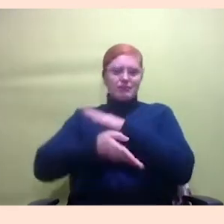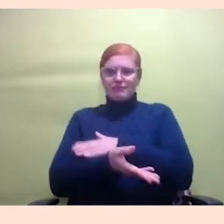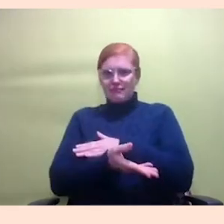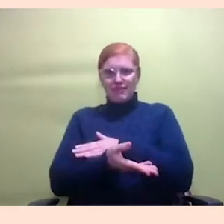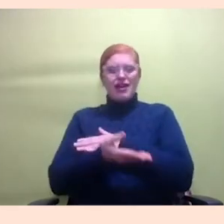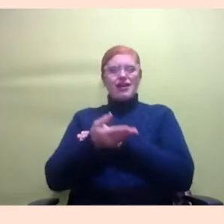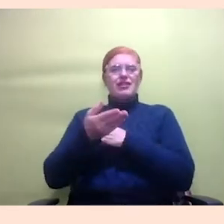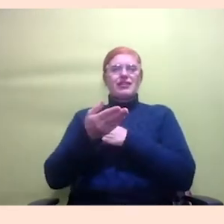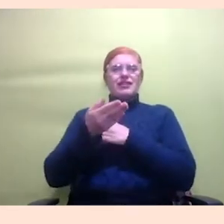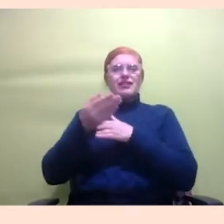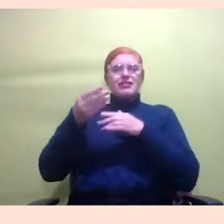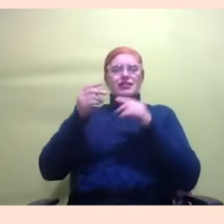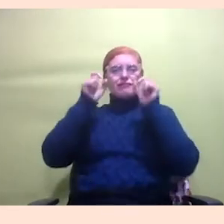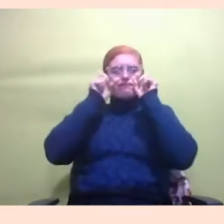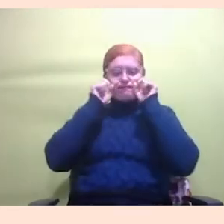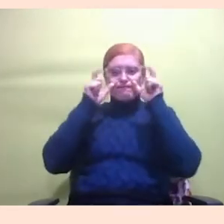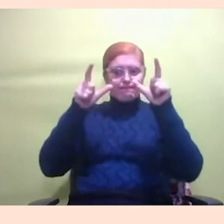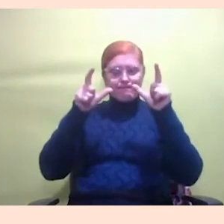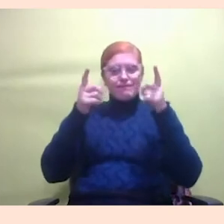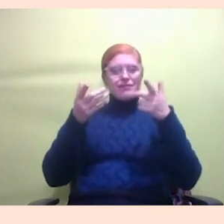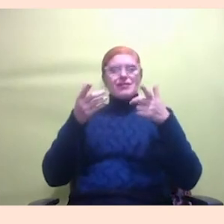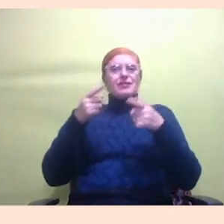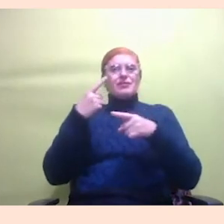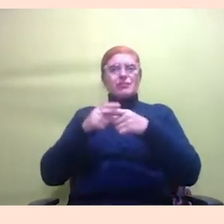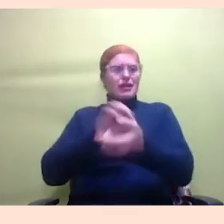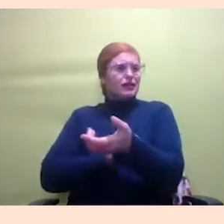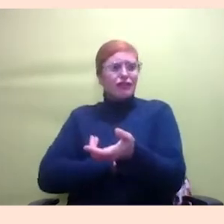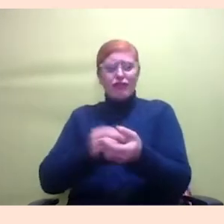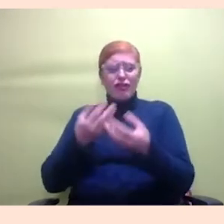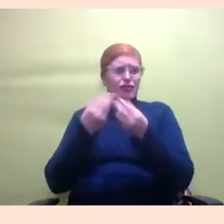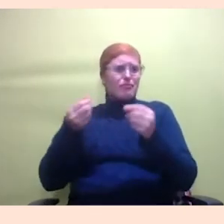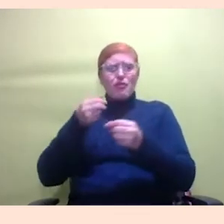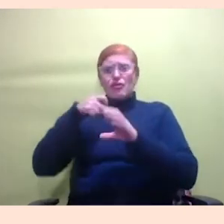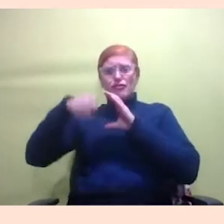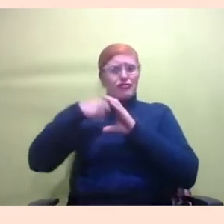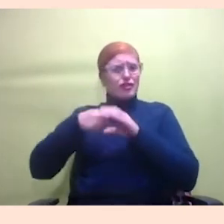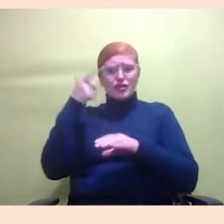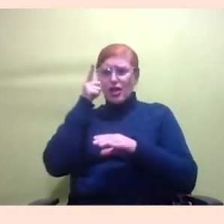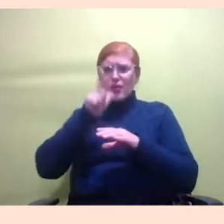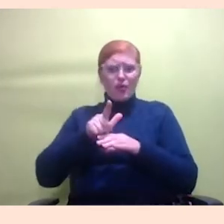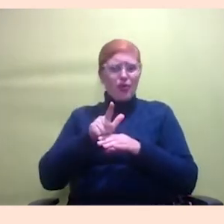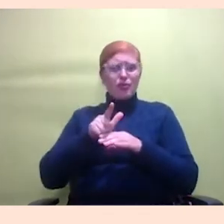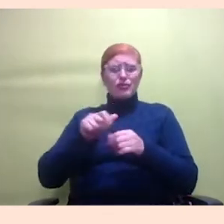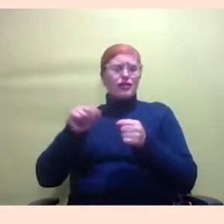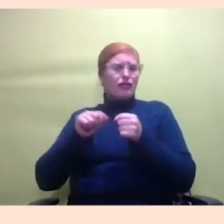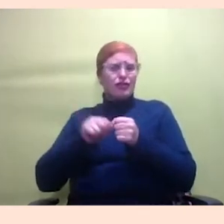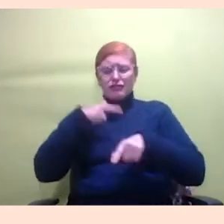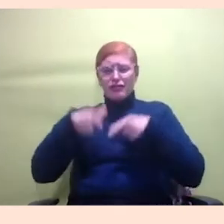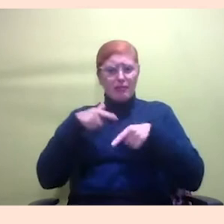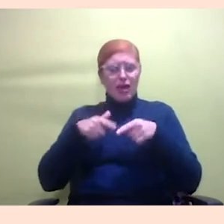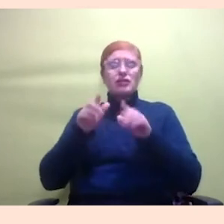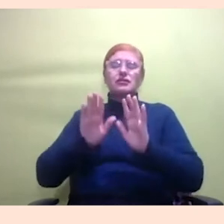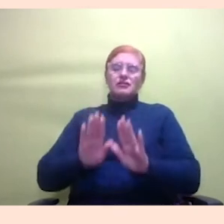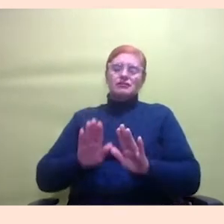aí fica nervosa porque são muitos vídeos e aí não consegue acompanhar então geralmente a gente adapta a pessoa mesmo a